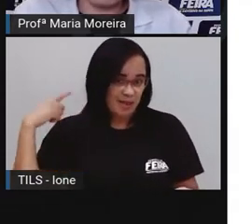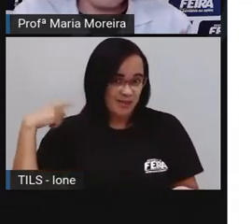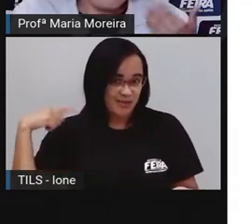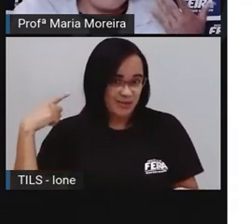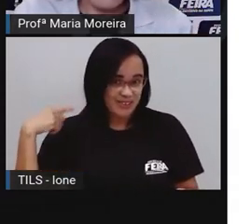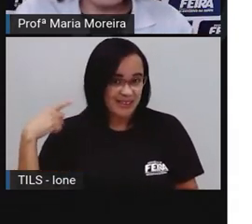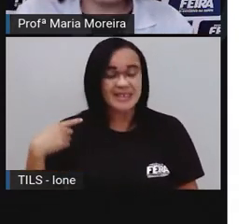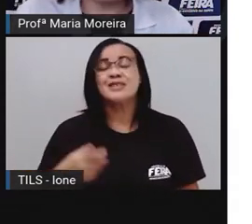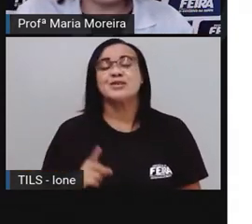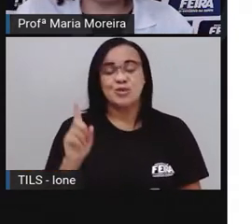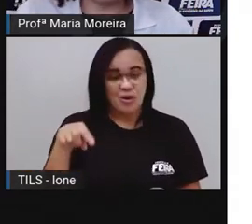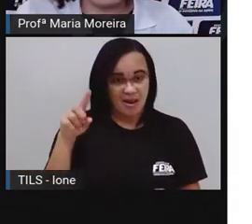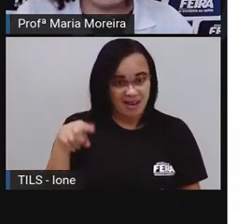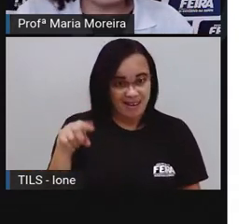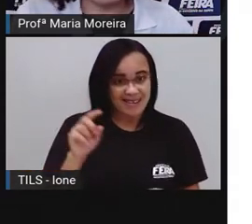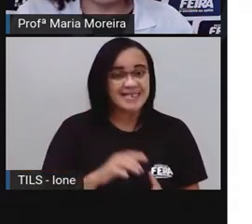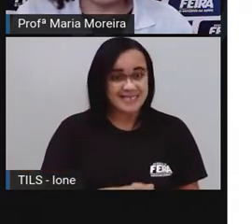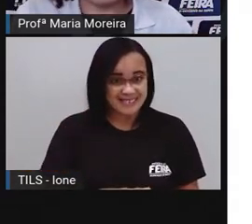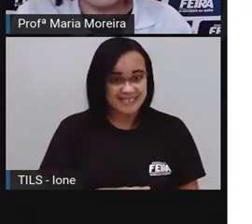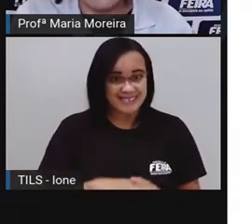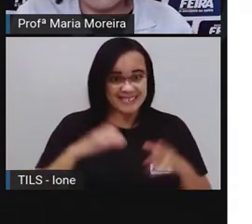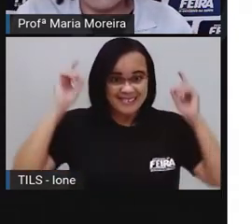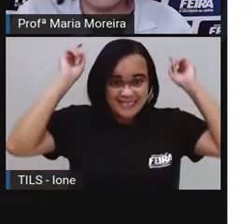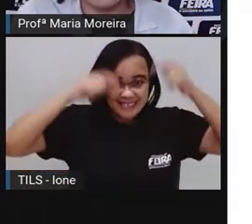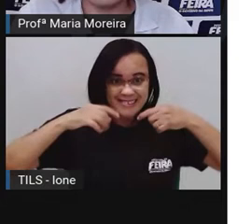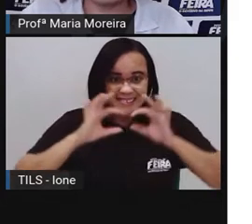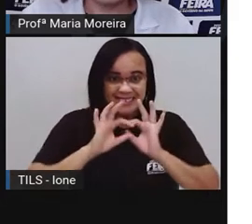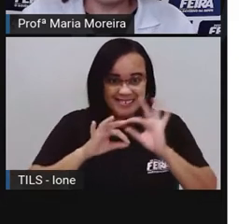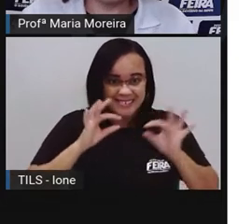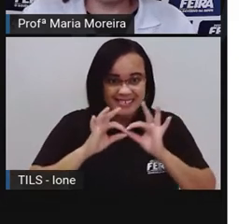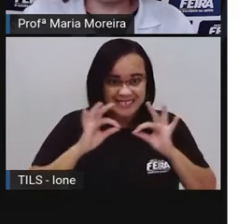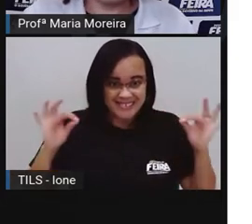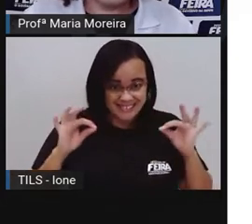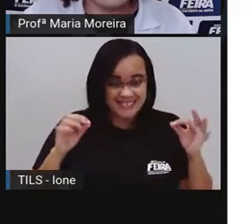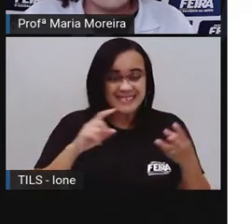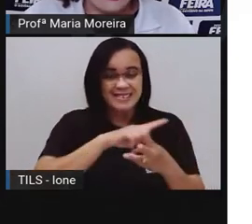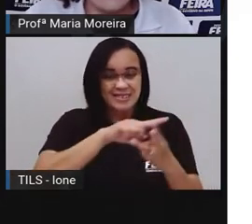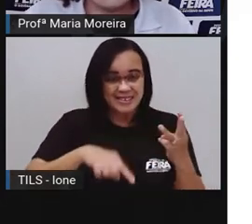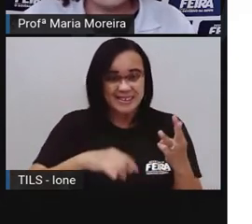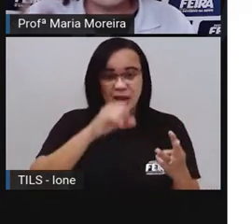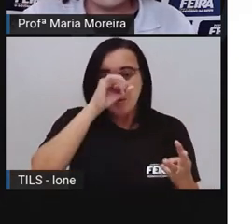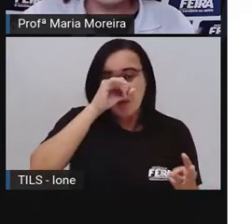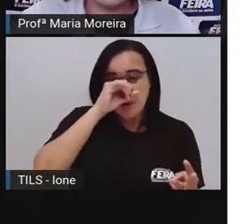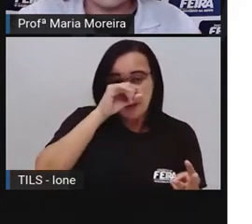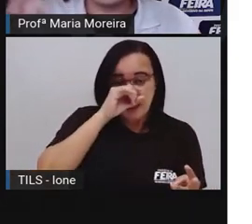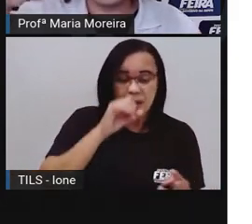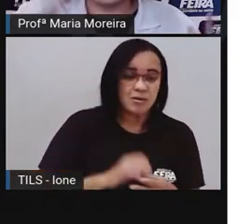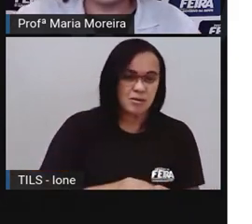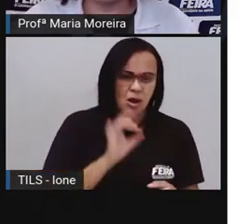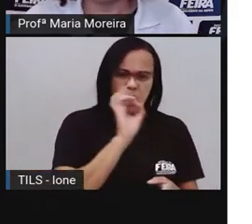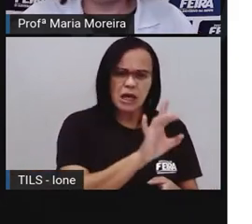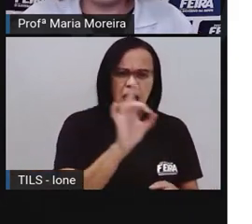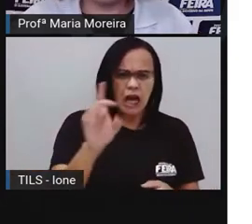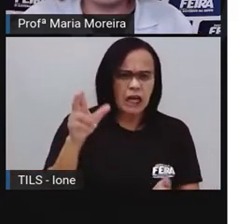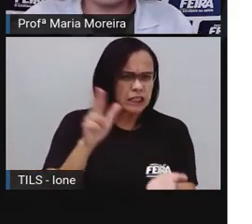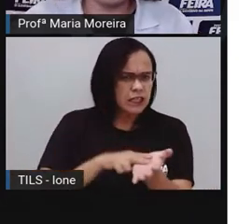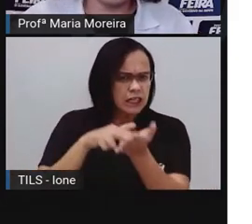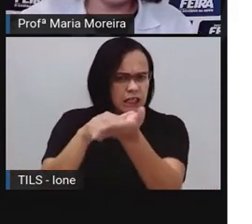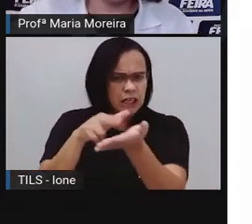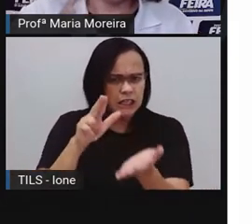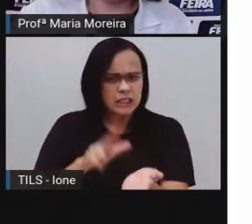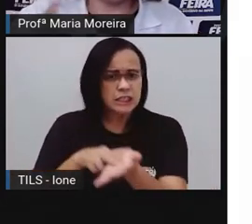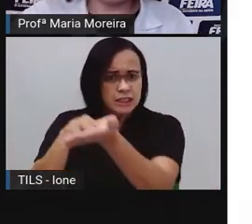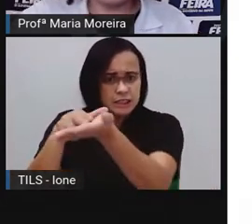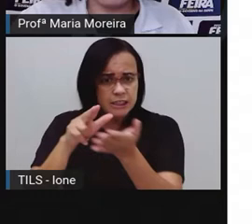o advogado de chapeuzinho e dos três porquinhos. Então, dentro das cartas, cada carta aí tem o quê?